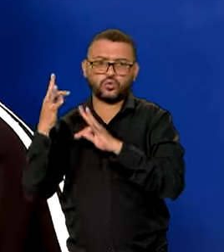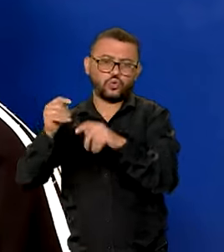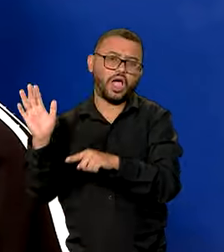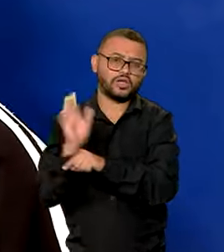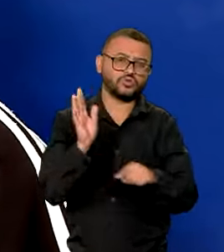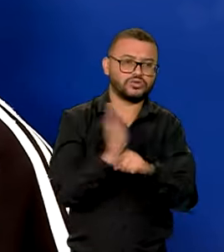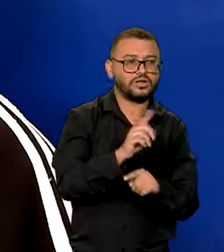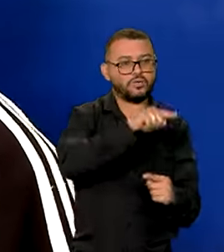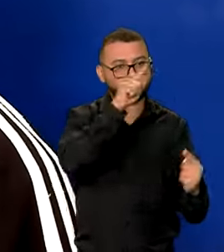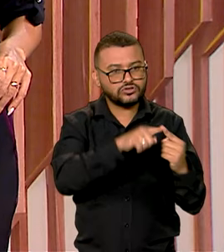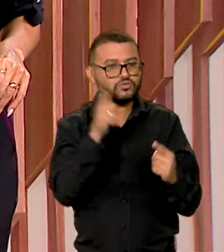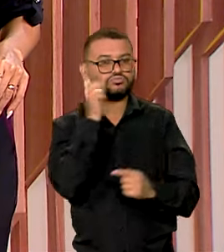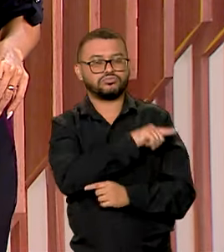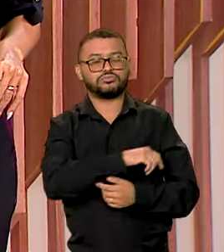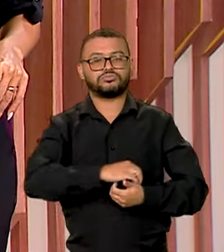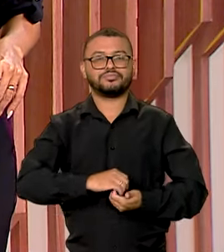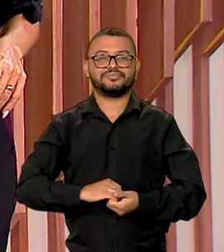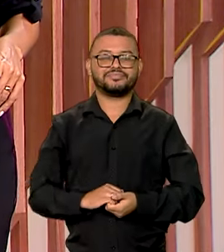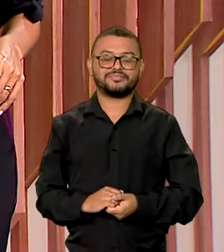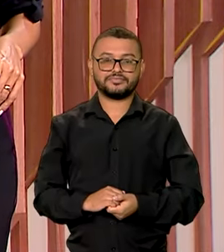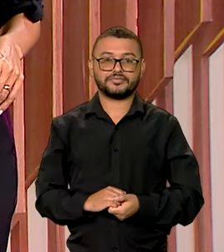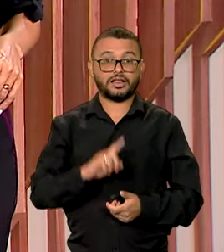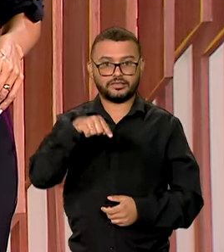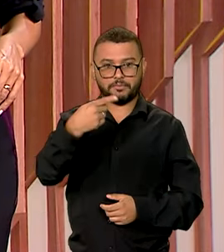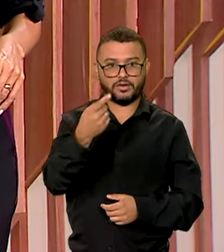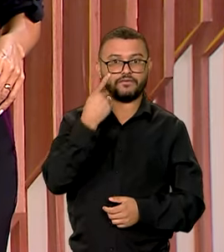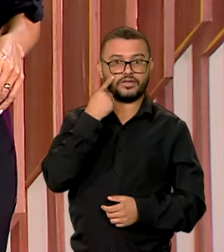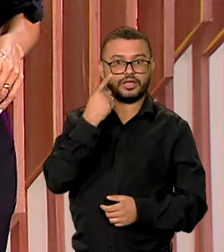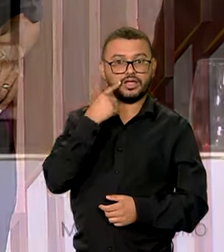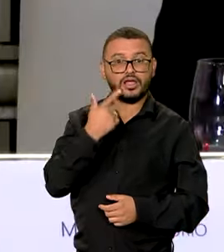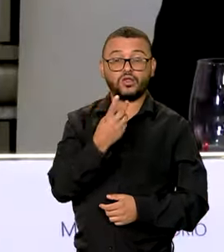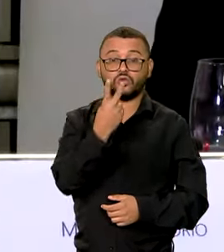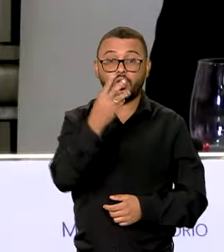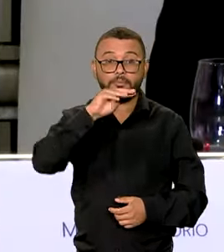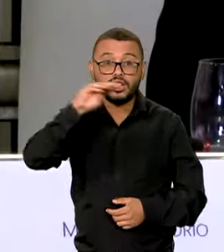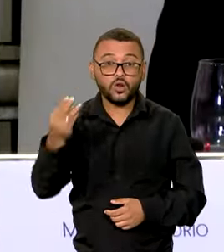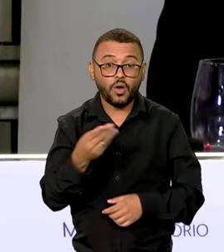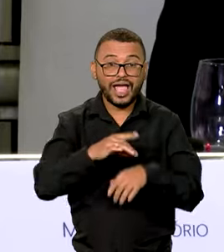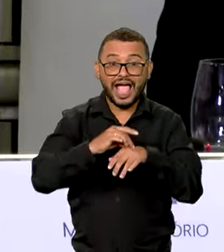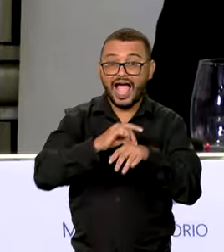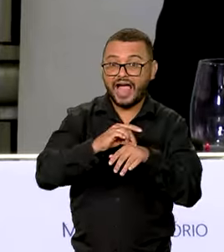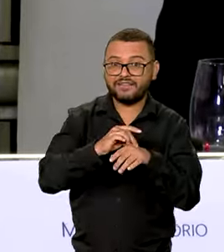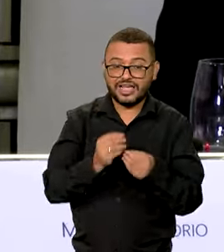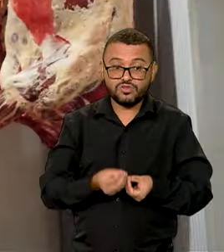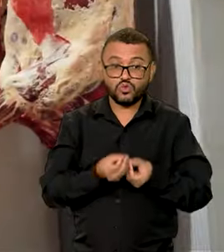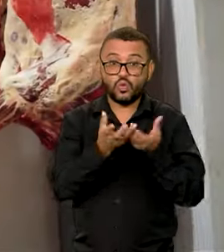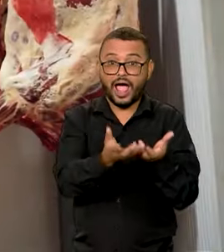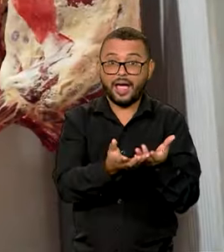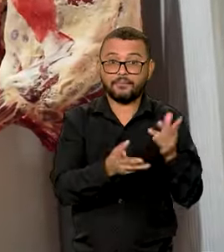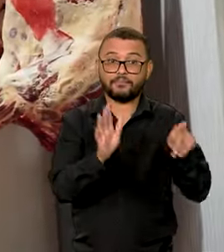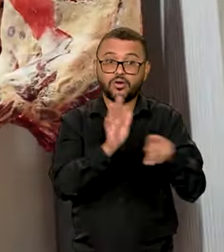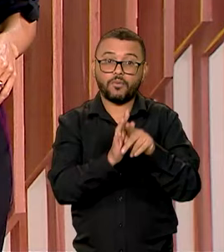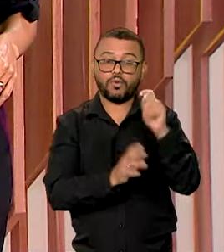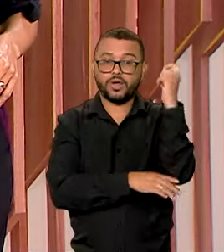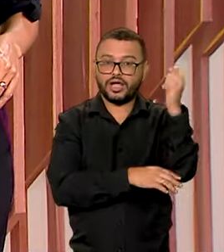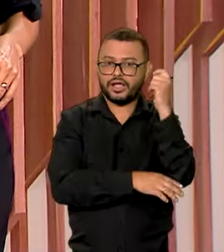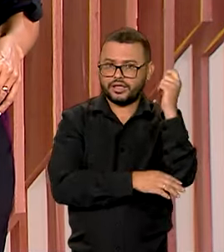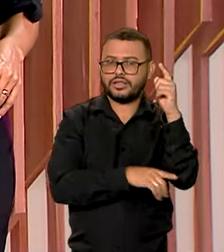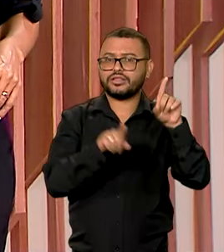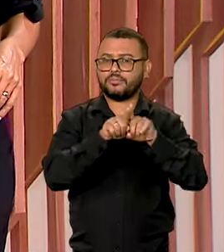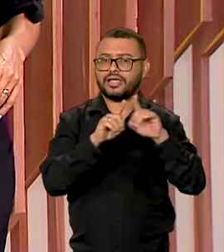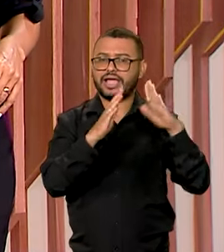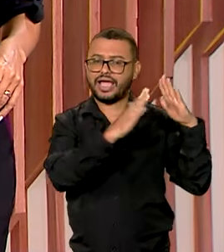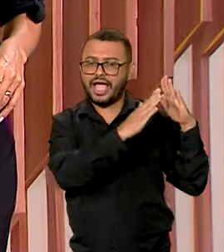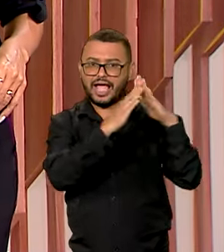vão conseguir o objetivo deles. A seguir, 2 milhões de quilos de carne vão ser doados para o Rio Grande do Sul e casas